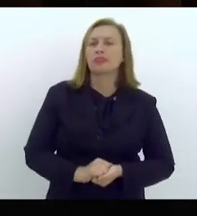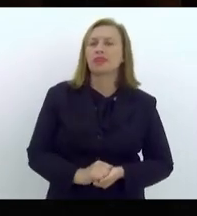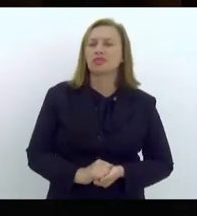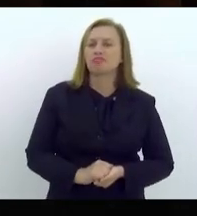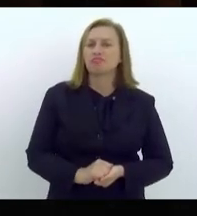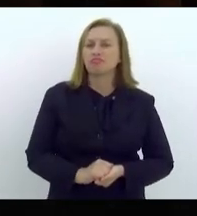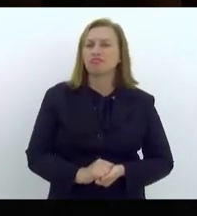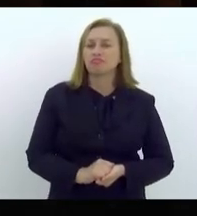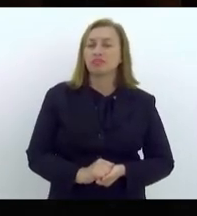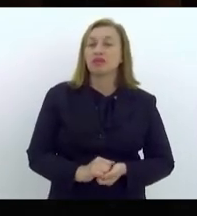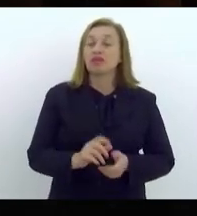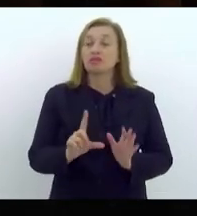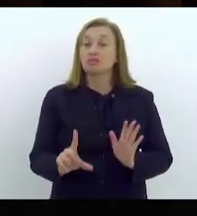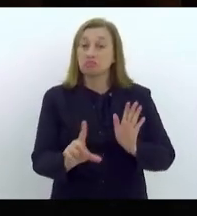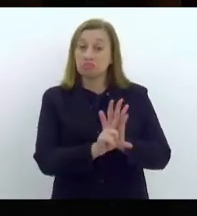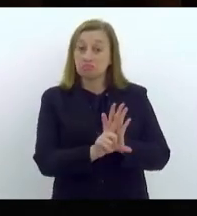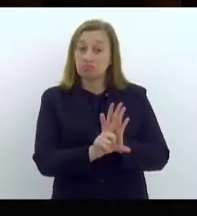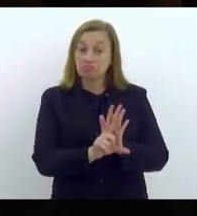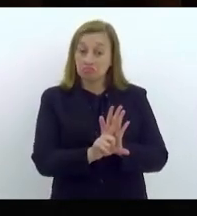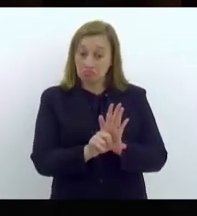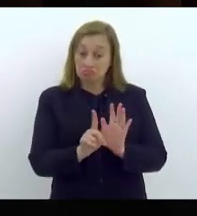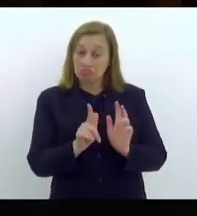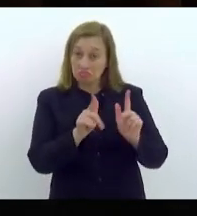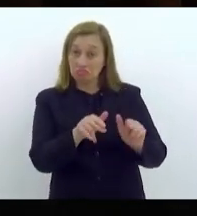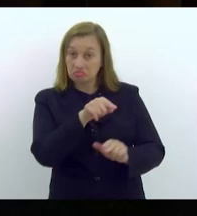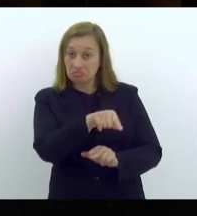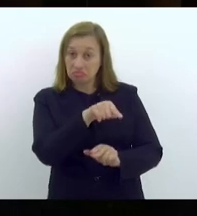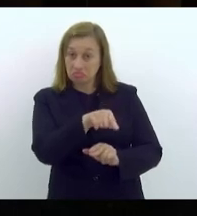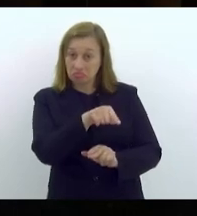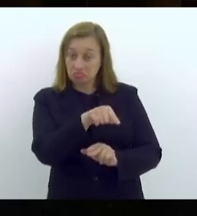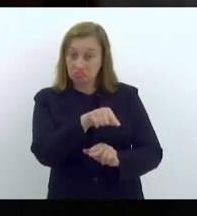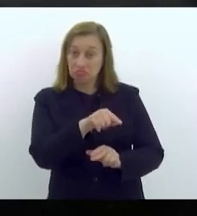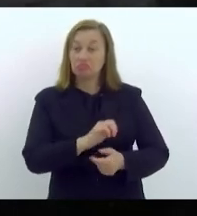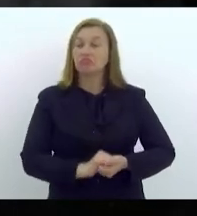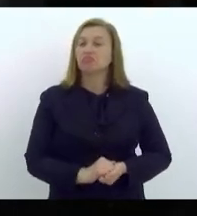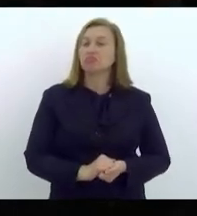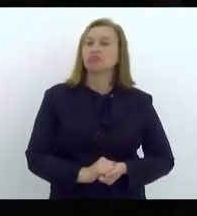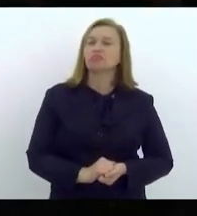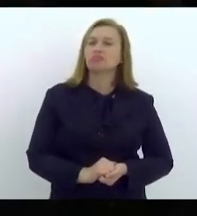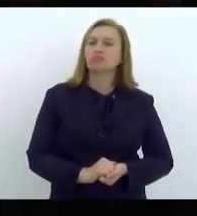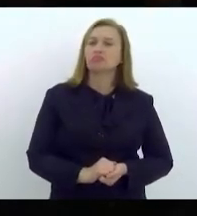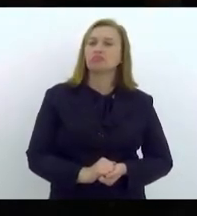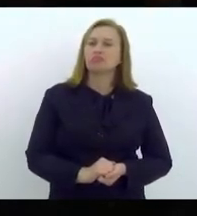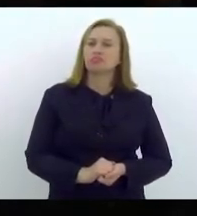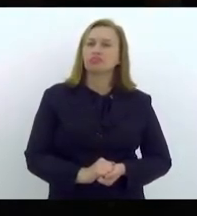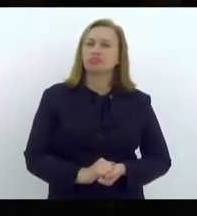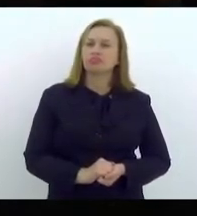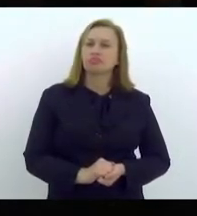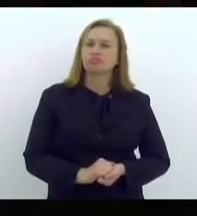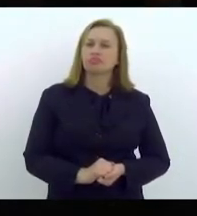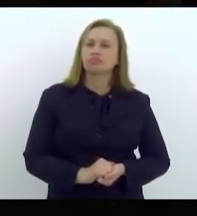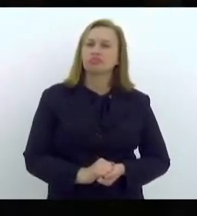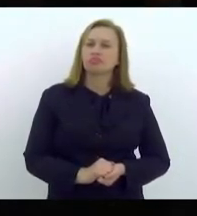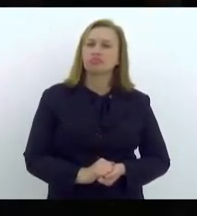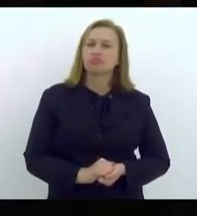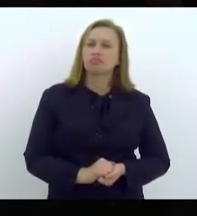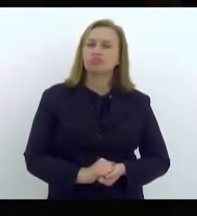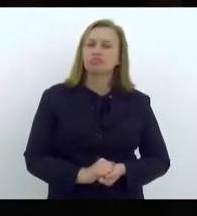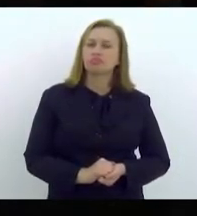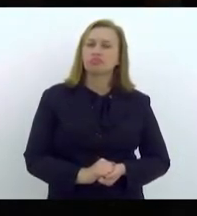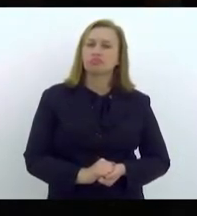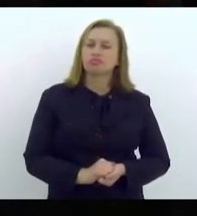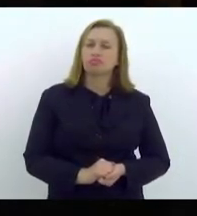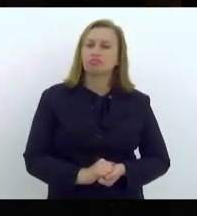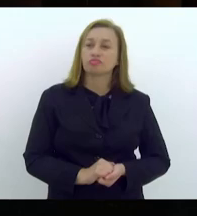mesma lei complementar nos levou uma projeção de receita,